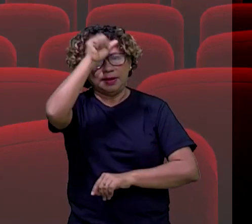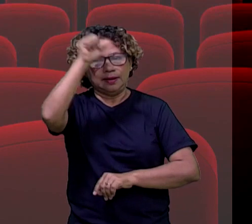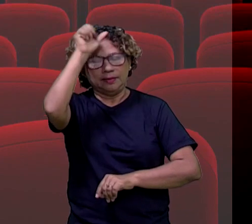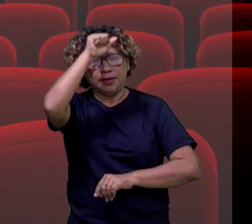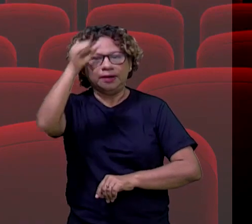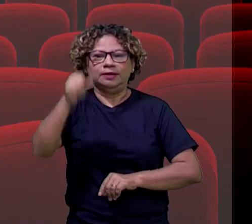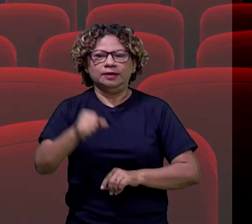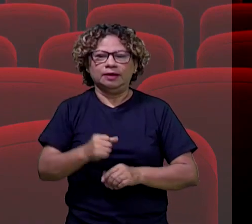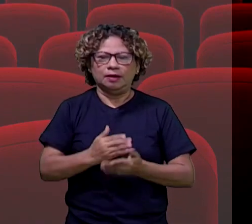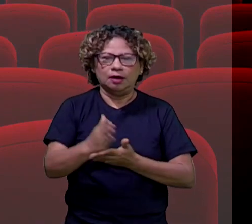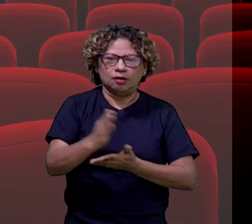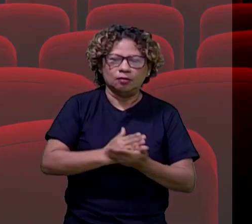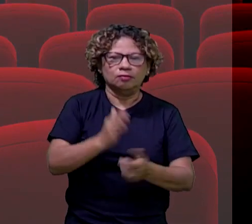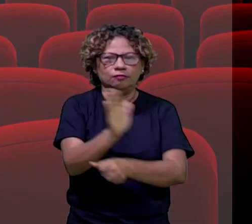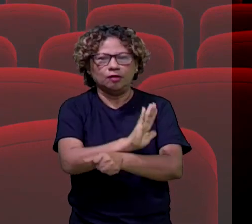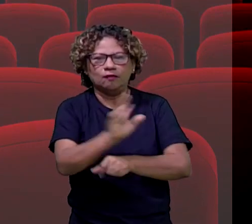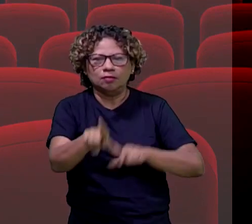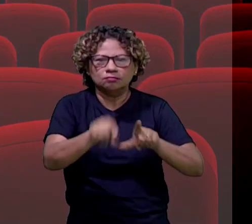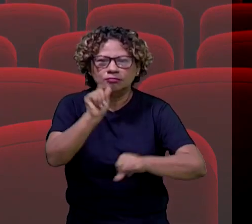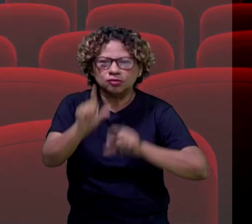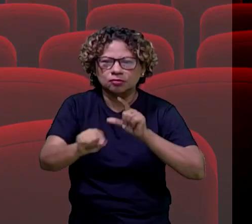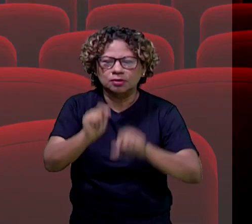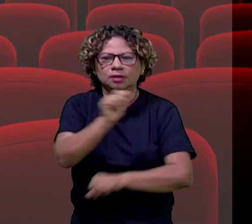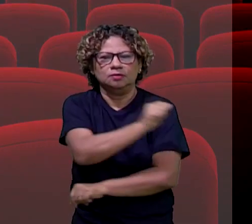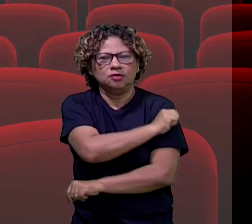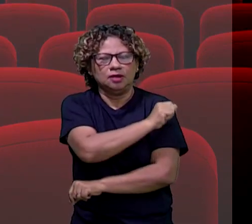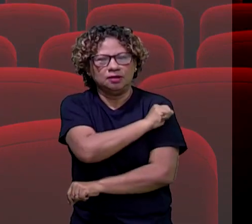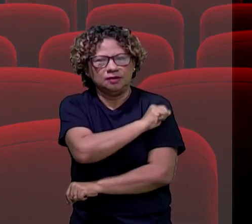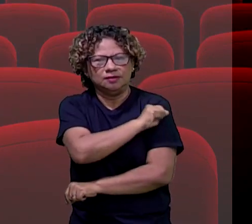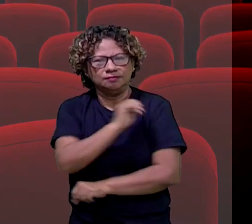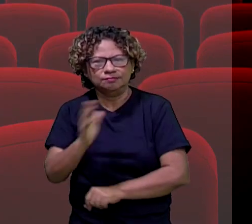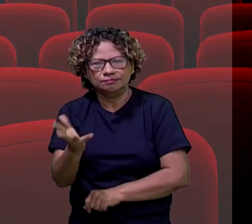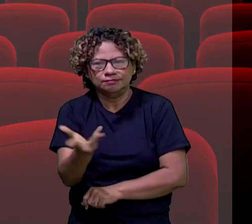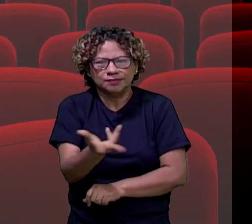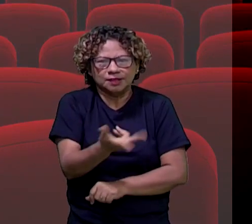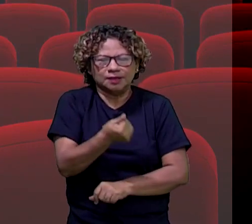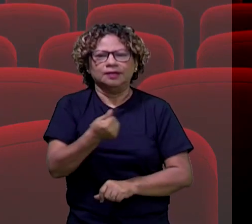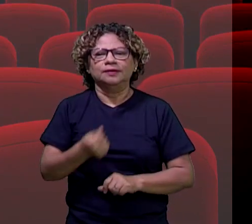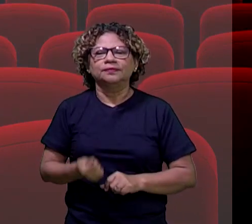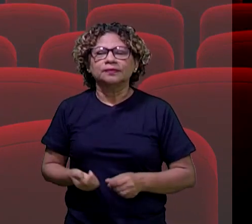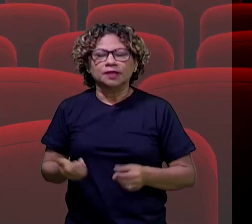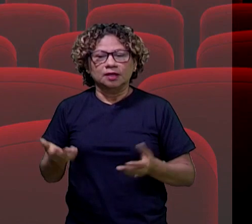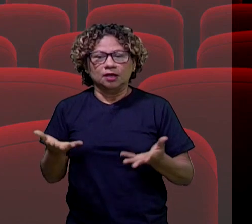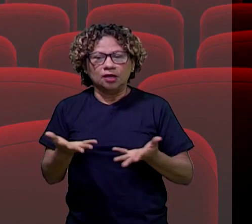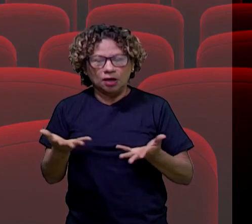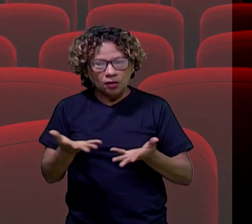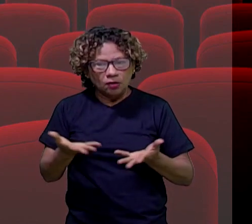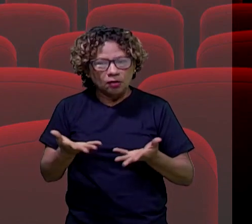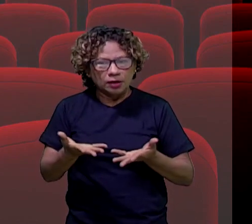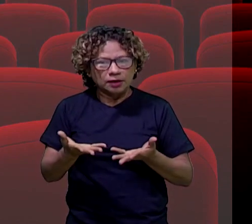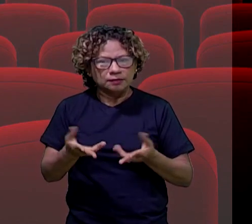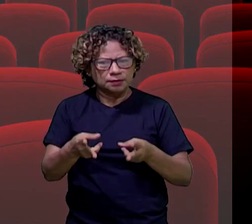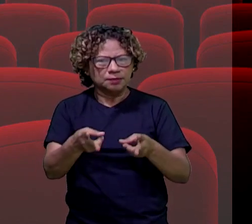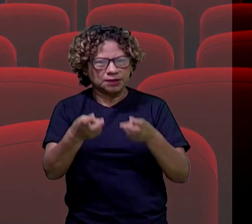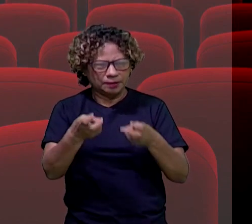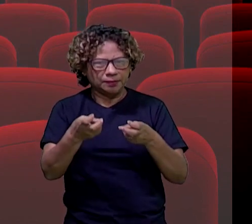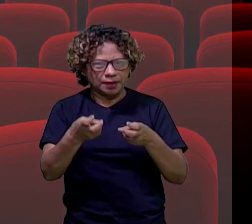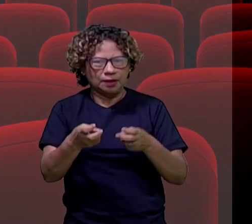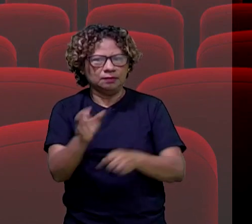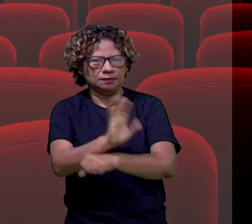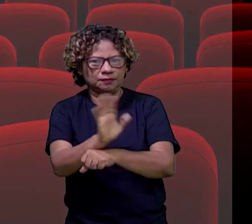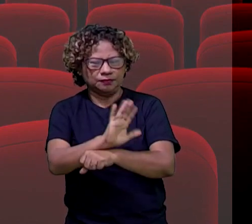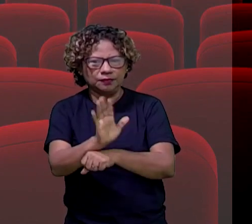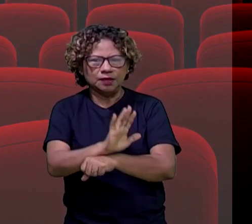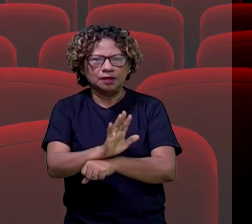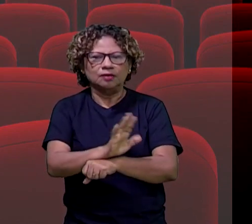selecionada por vocês e a gente gosta bastante da contribuição de todos. E a gente acabou de ver filmes relacionados à área da matemática,